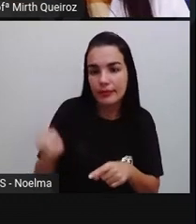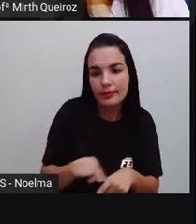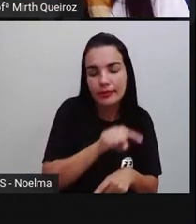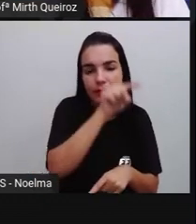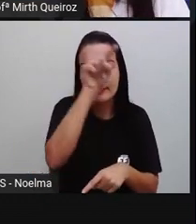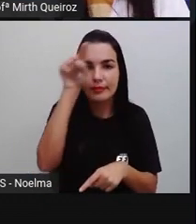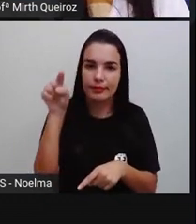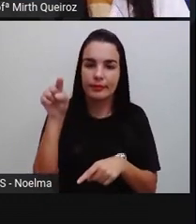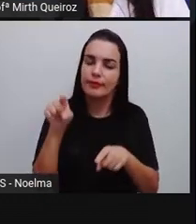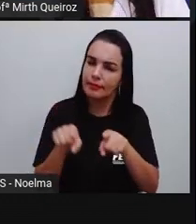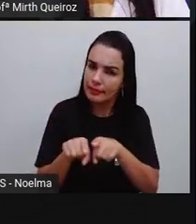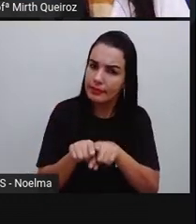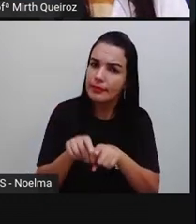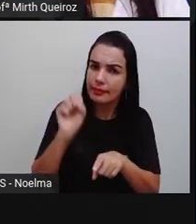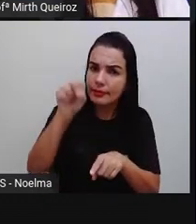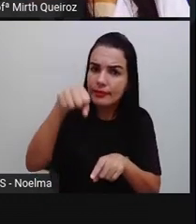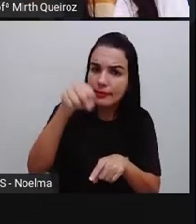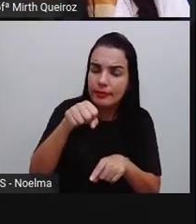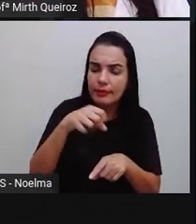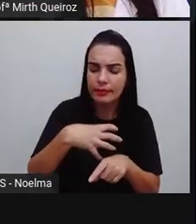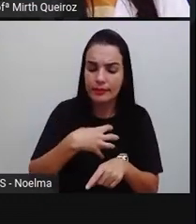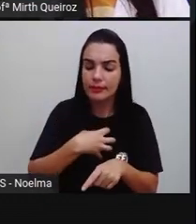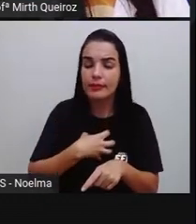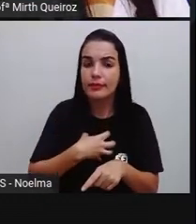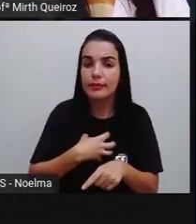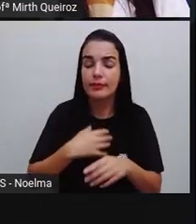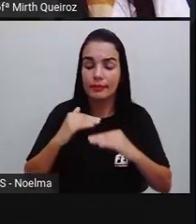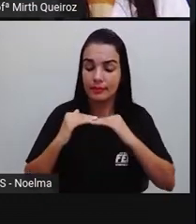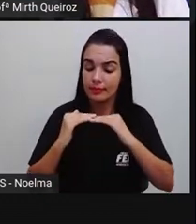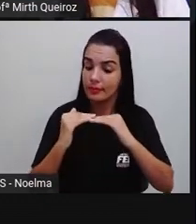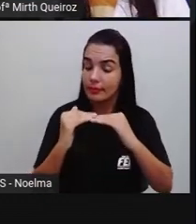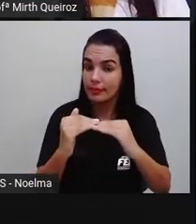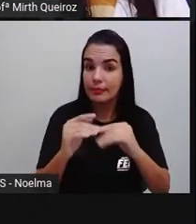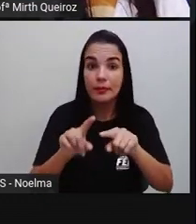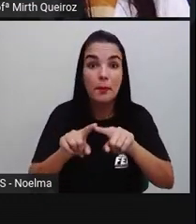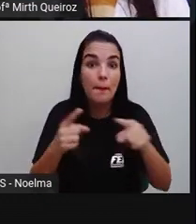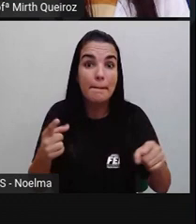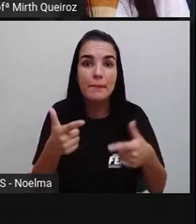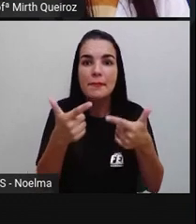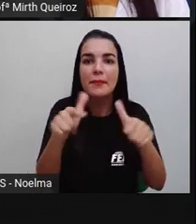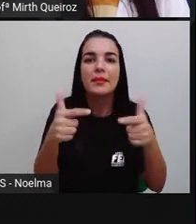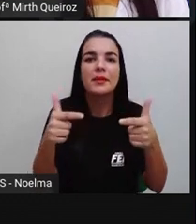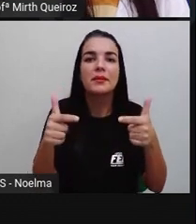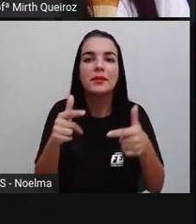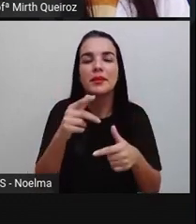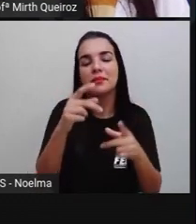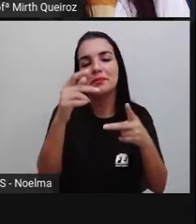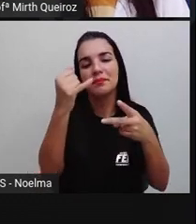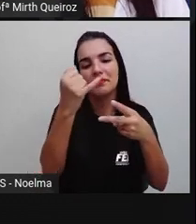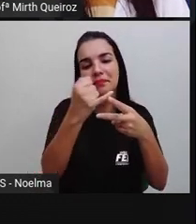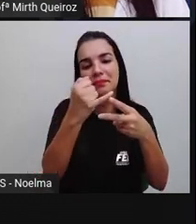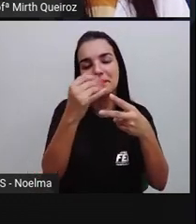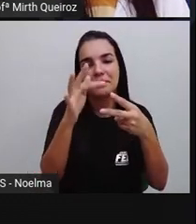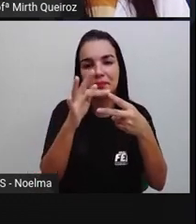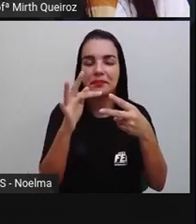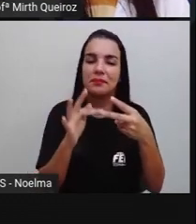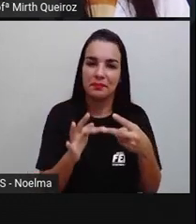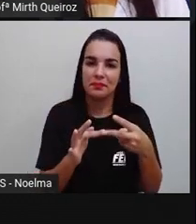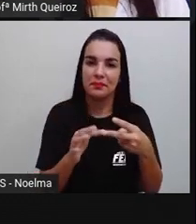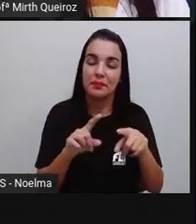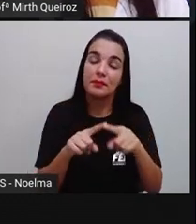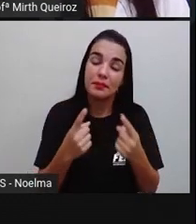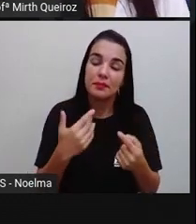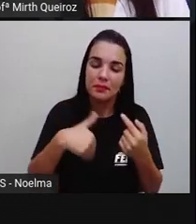Que é uma forma geométrica, que é uma figura plana, porém, não é um polígono. E aí a gente vai entender